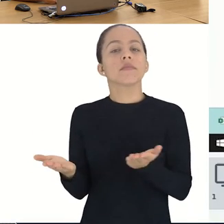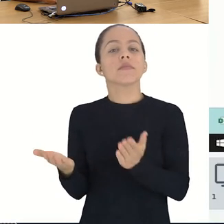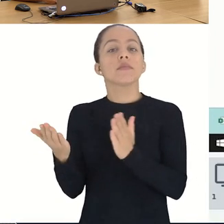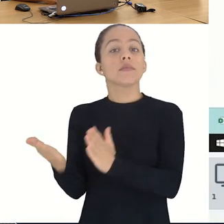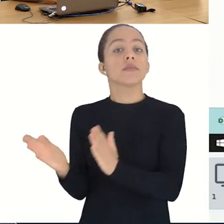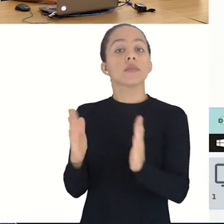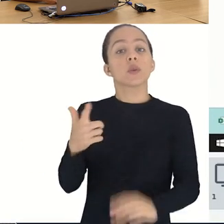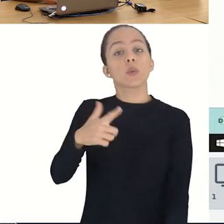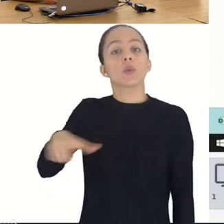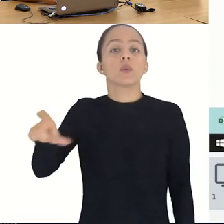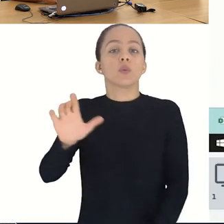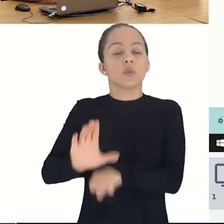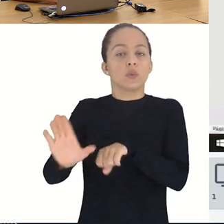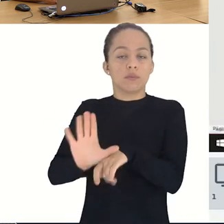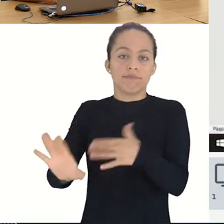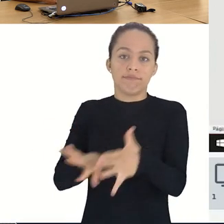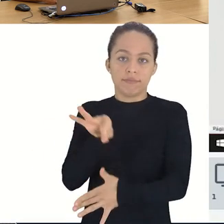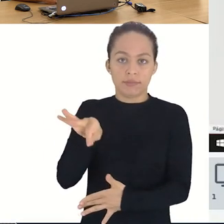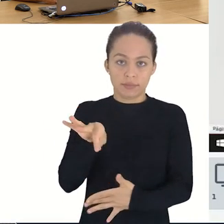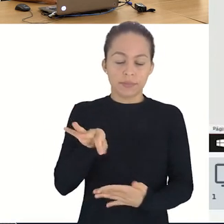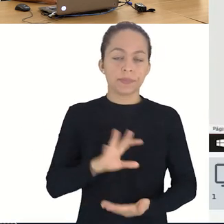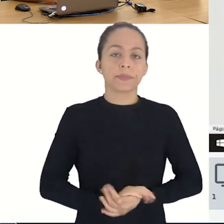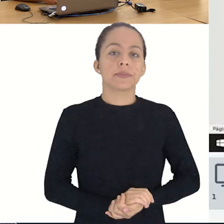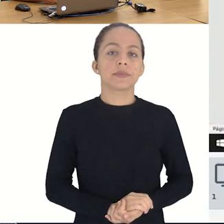passar para o próximo curso a ser sorteado.